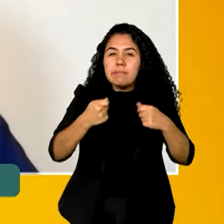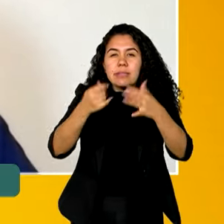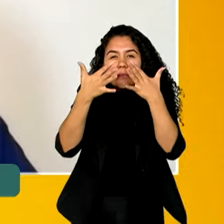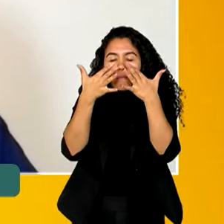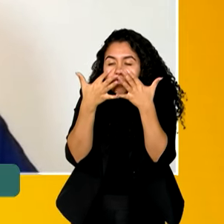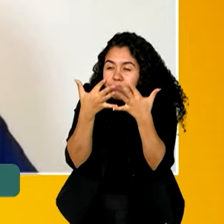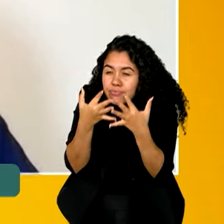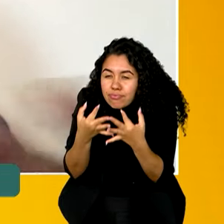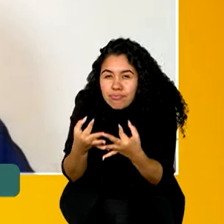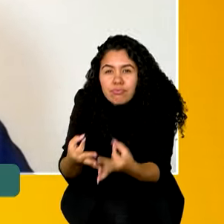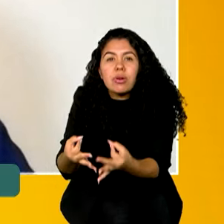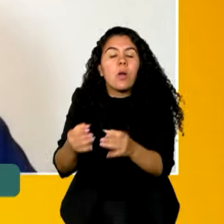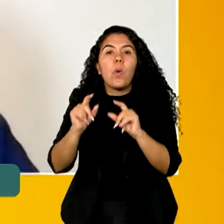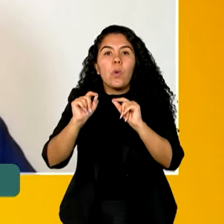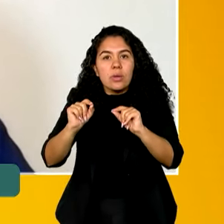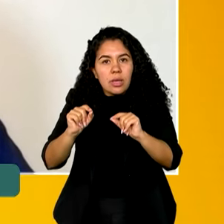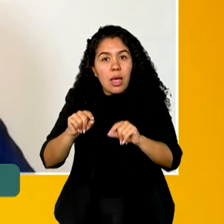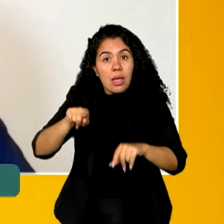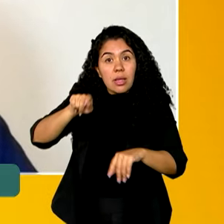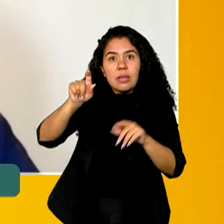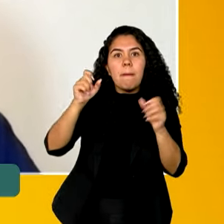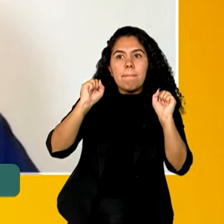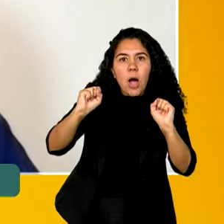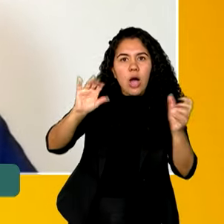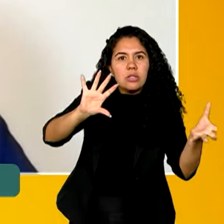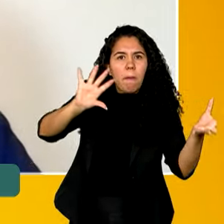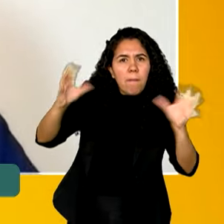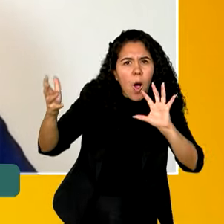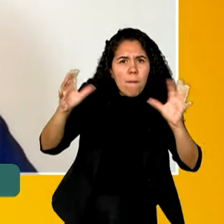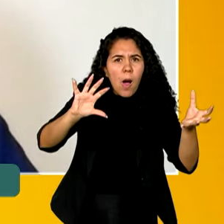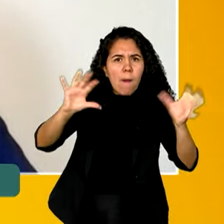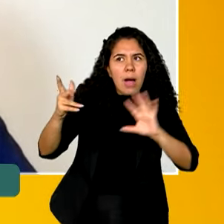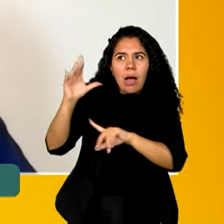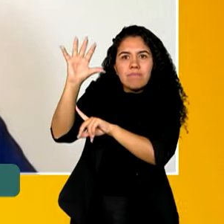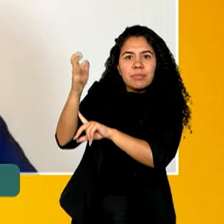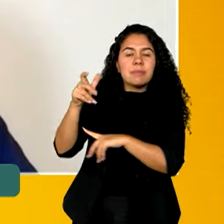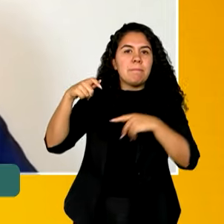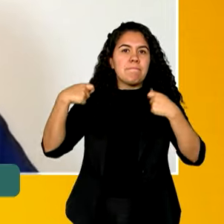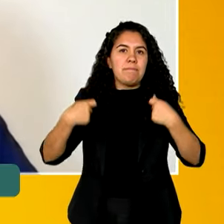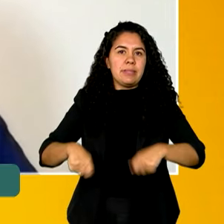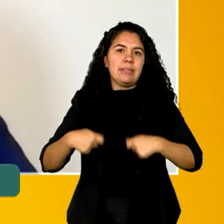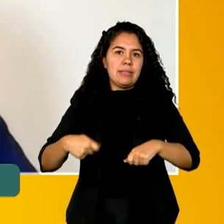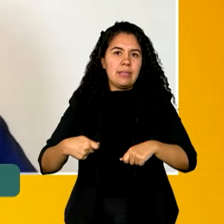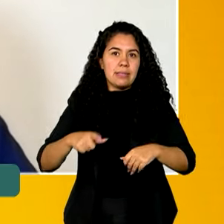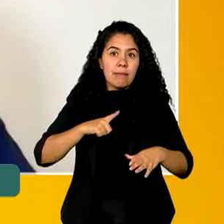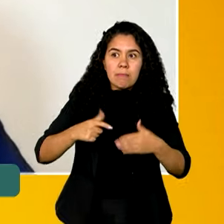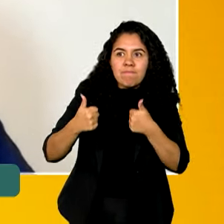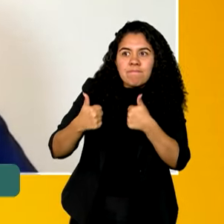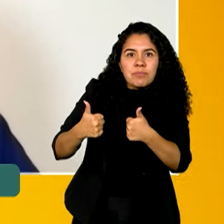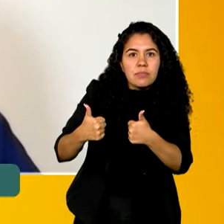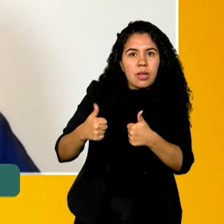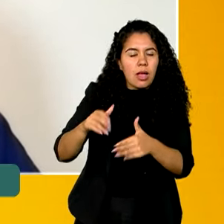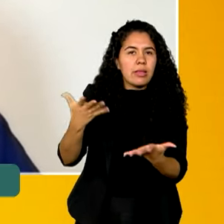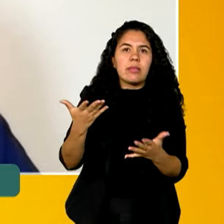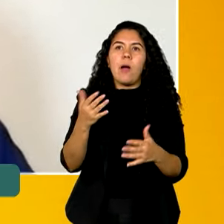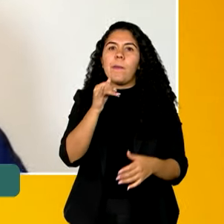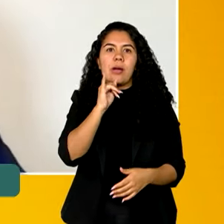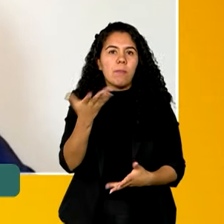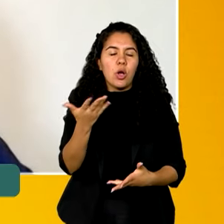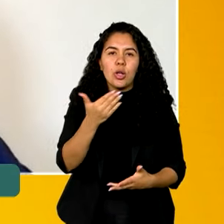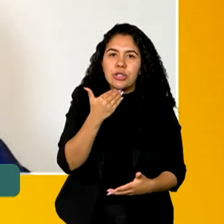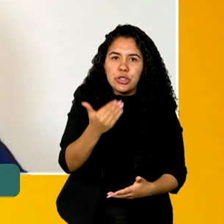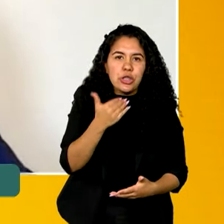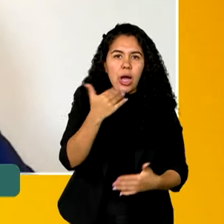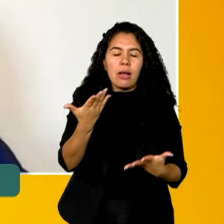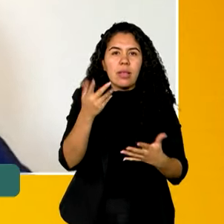também como o regulador climático que precisa estar saudável. E nesse sentido, não adianta a